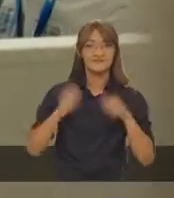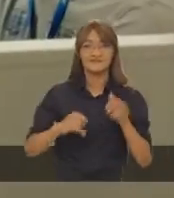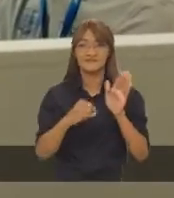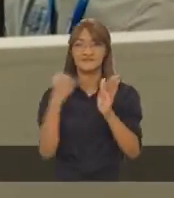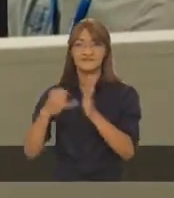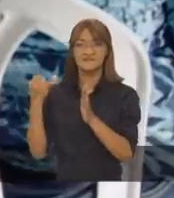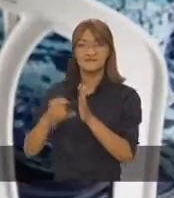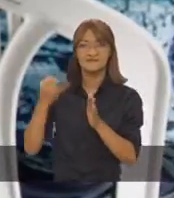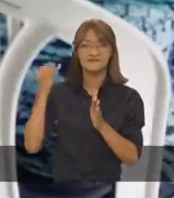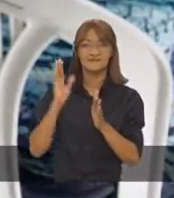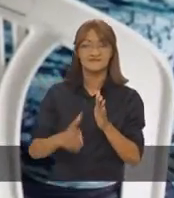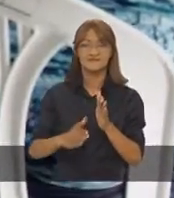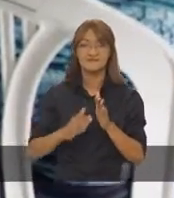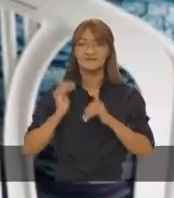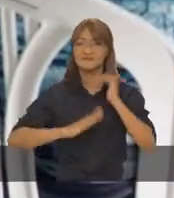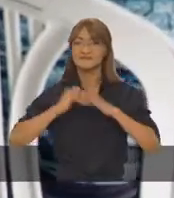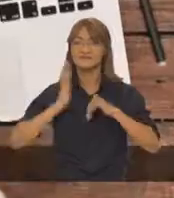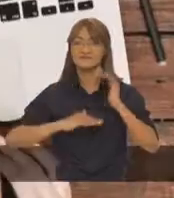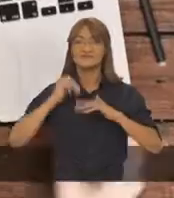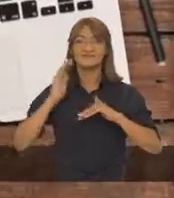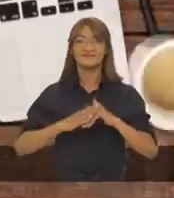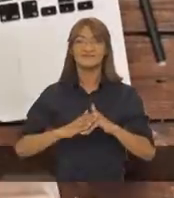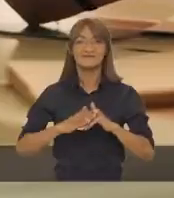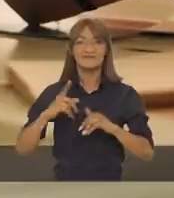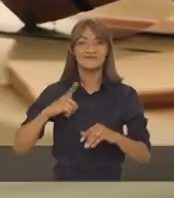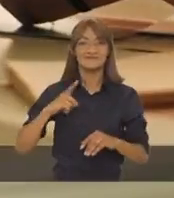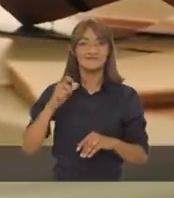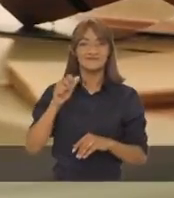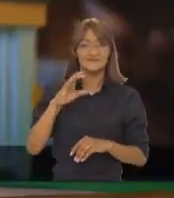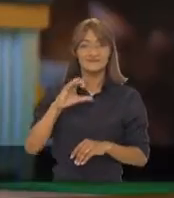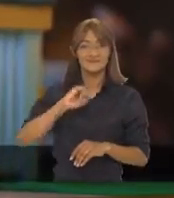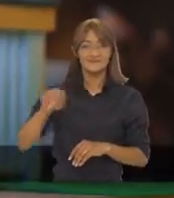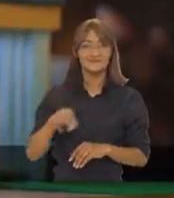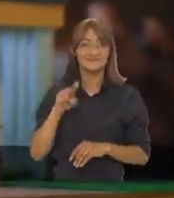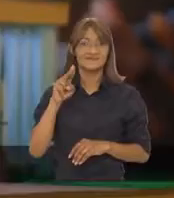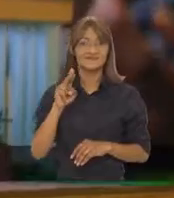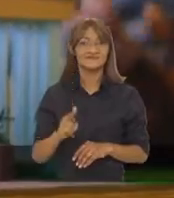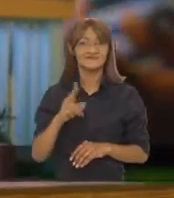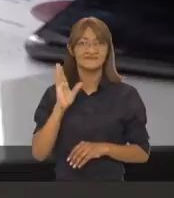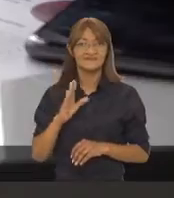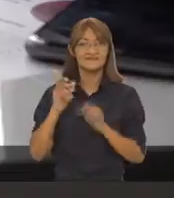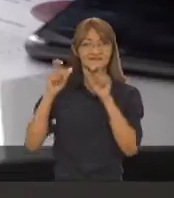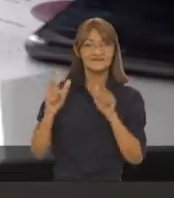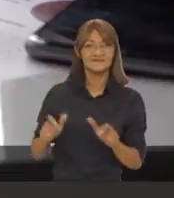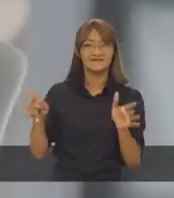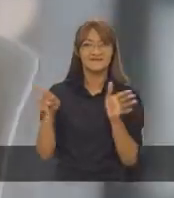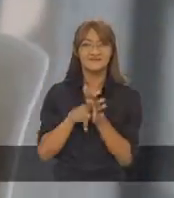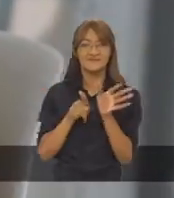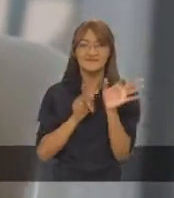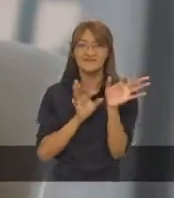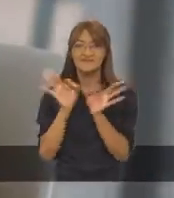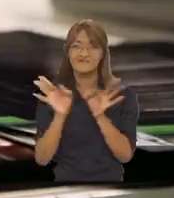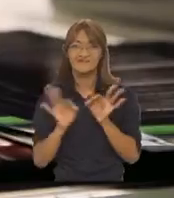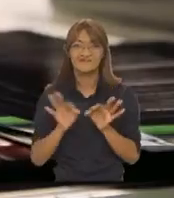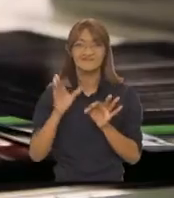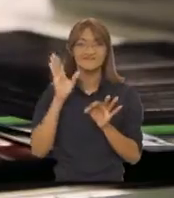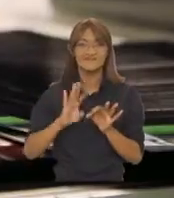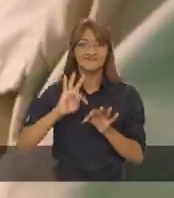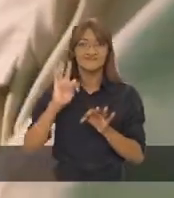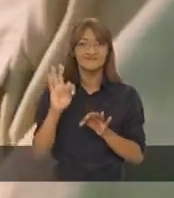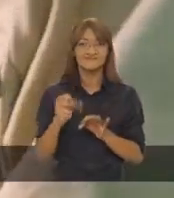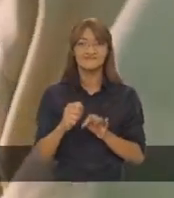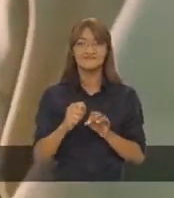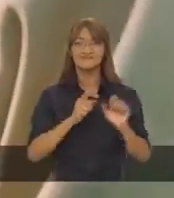contratação e formação de mão de obra. E vai criar o Caju Work, um espaço colaborativo para dar a estrutura a trabalhadores